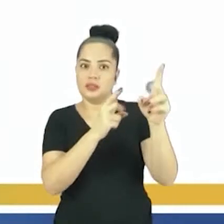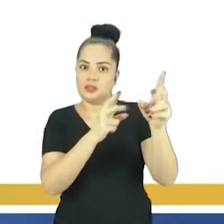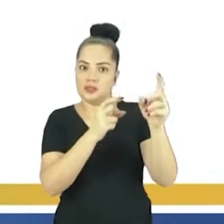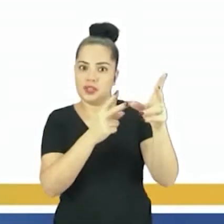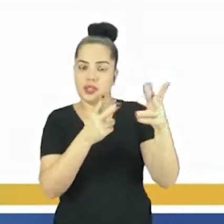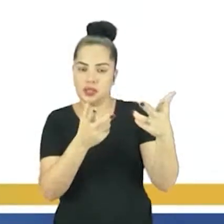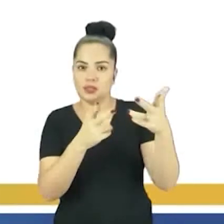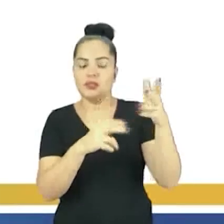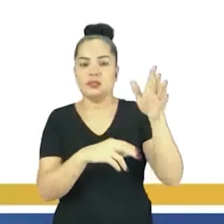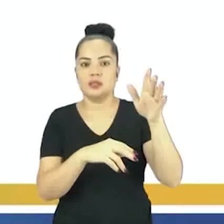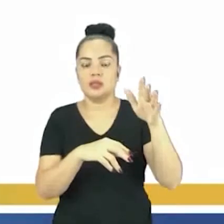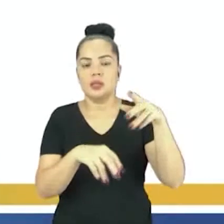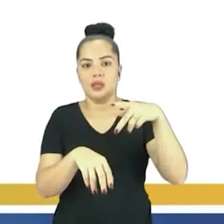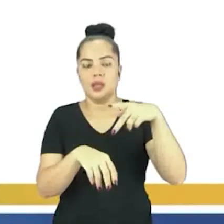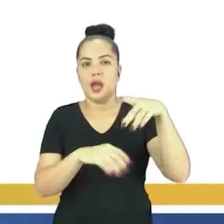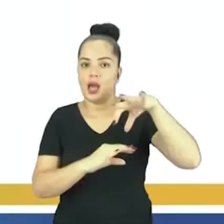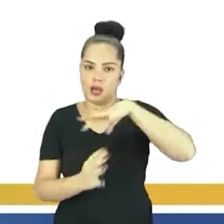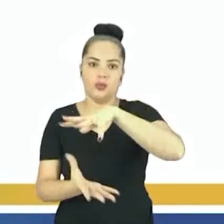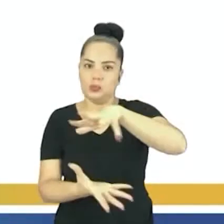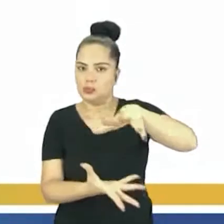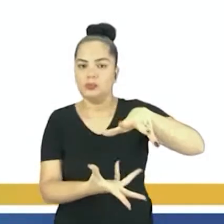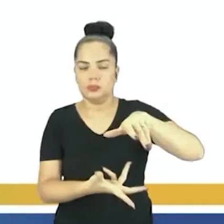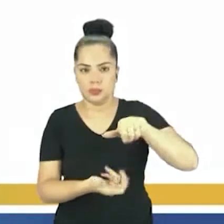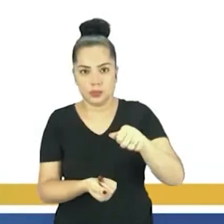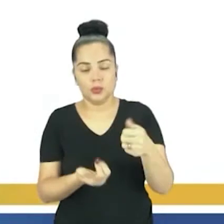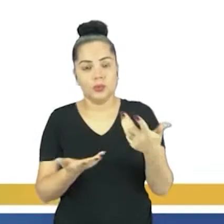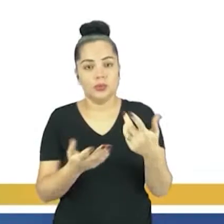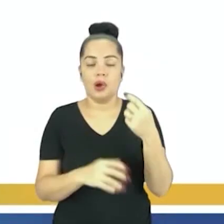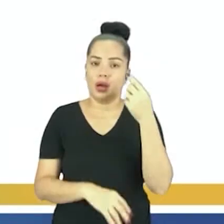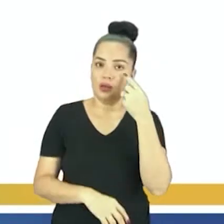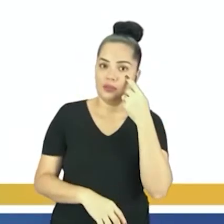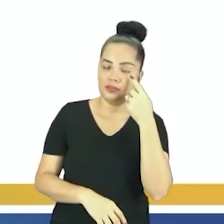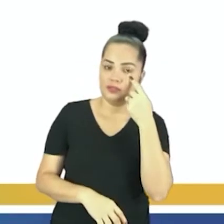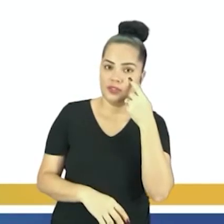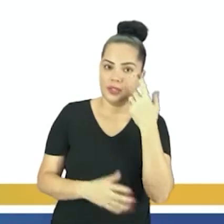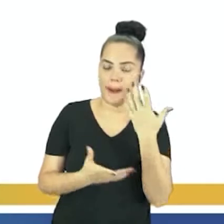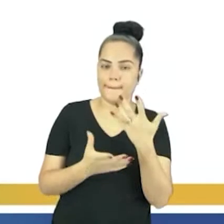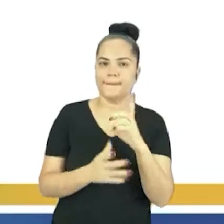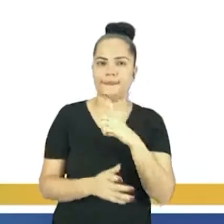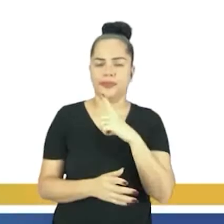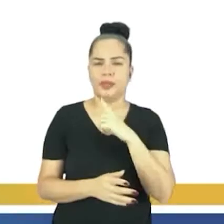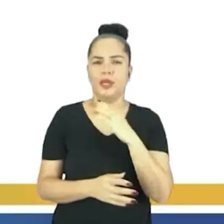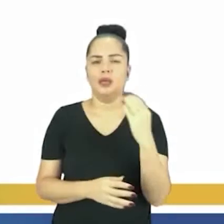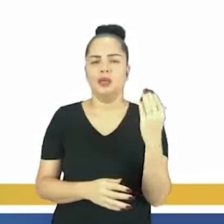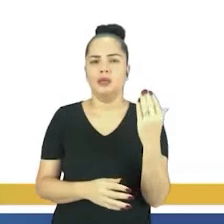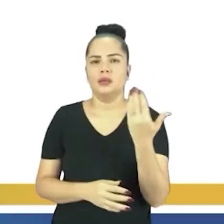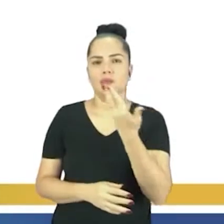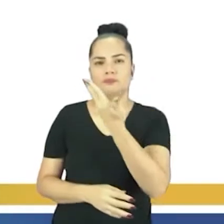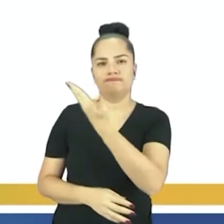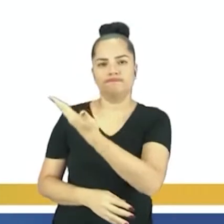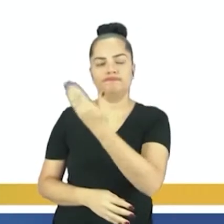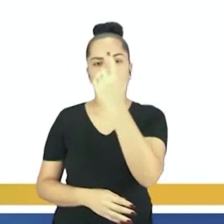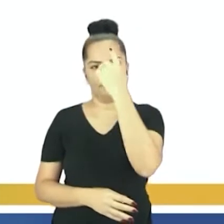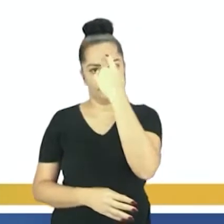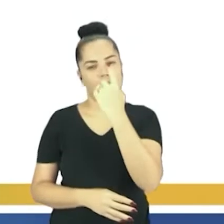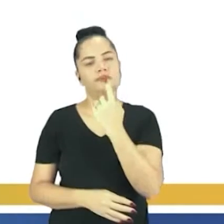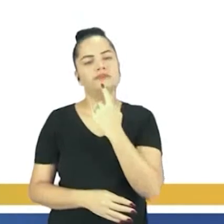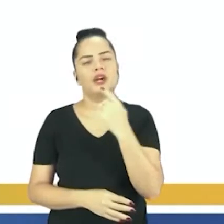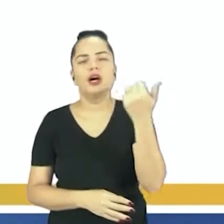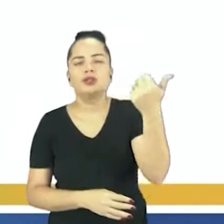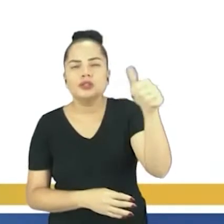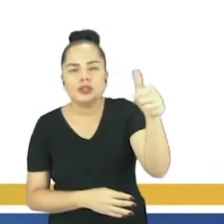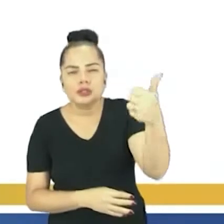nacionalista. E aí, tem esse mapa que é importante a gente analisar, porque nesse